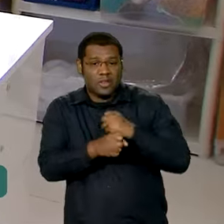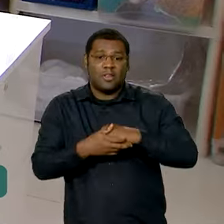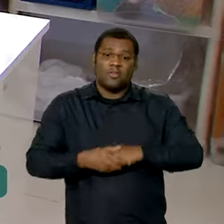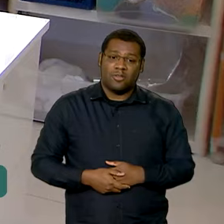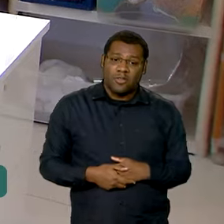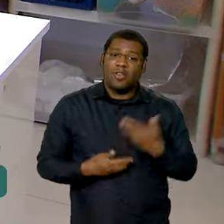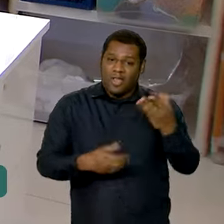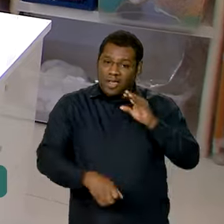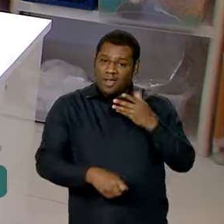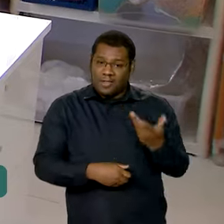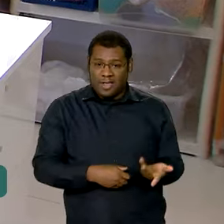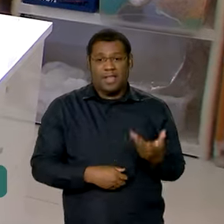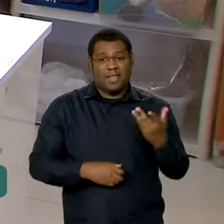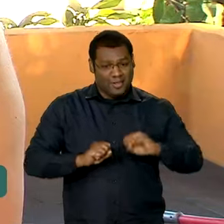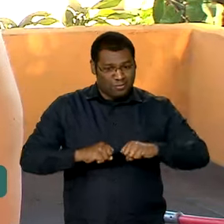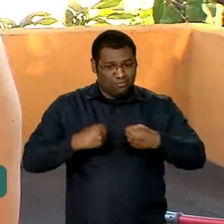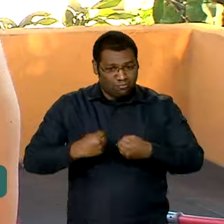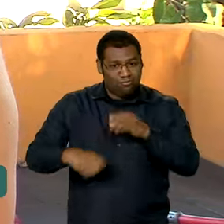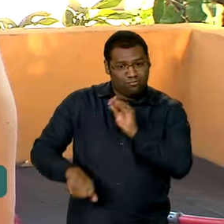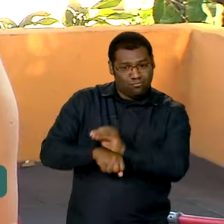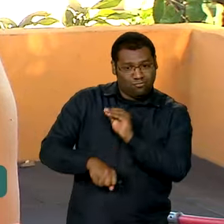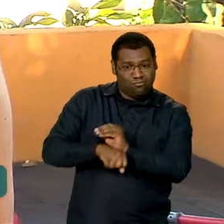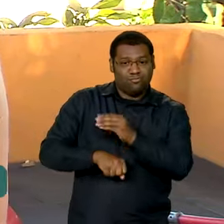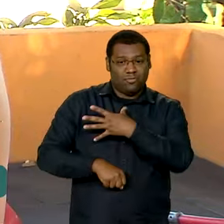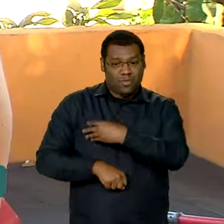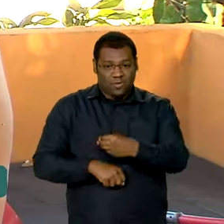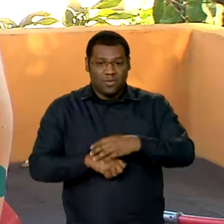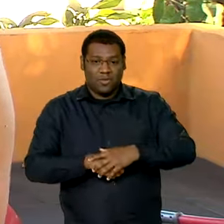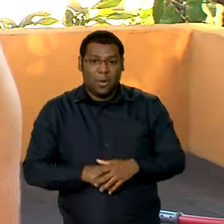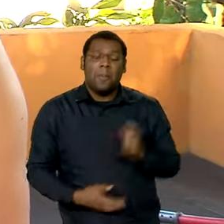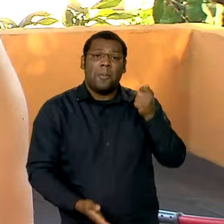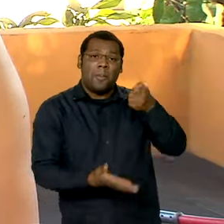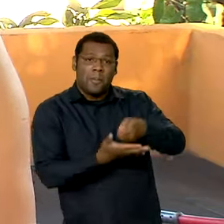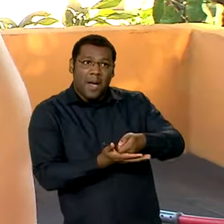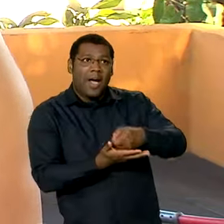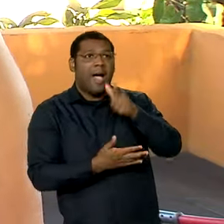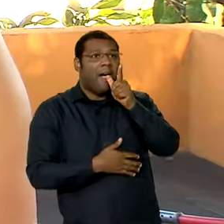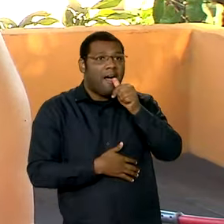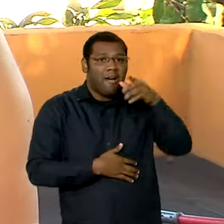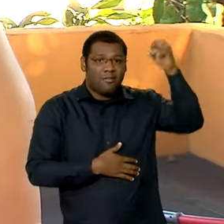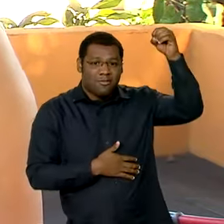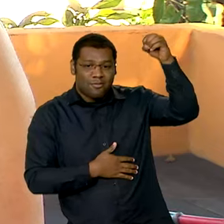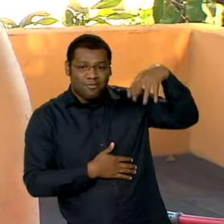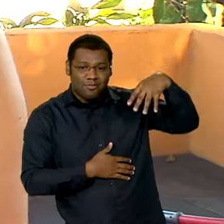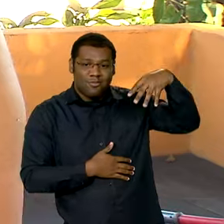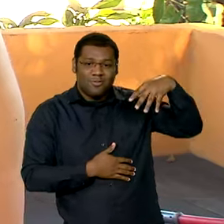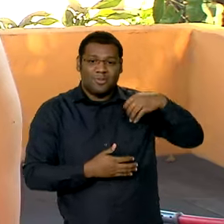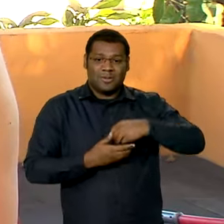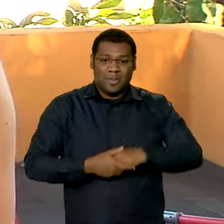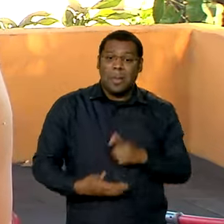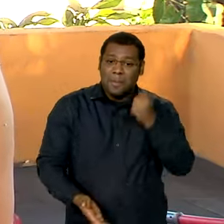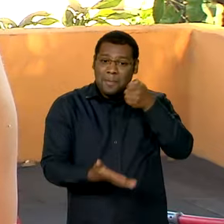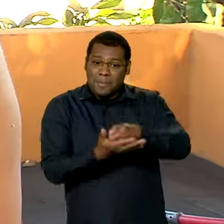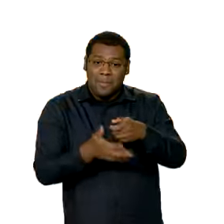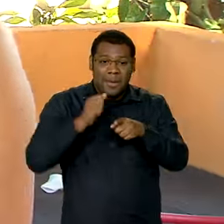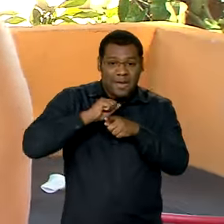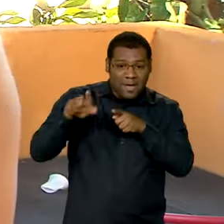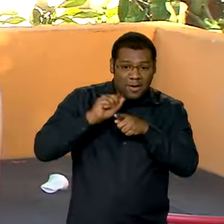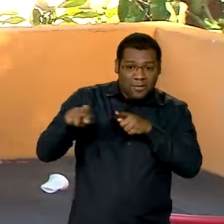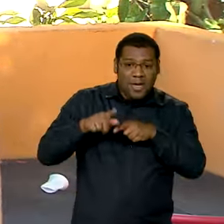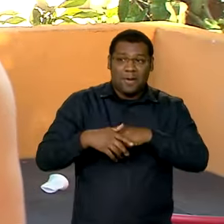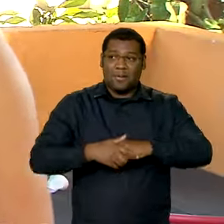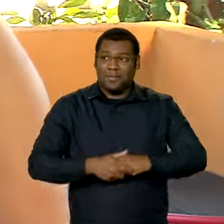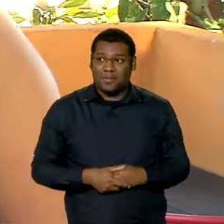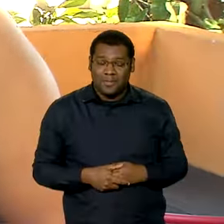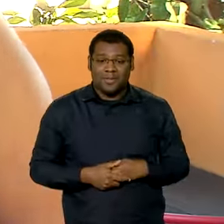falte nada aos filhos. Pagar conta de casa, pagar conta de água, de luz, pagar aluguel. Eu